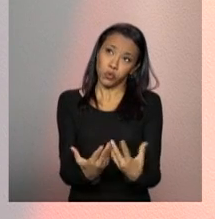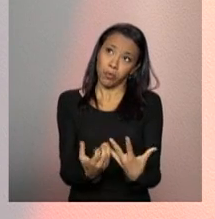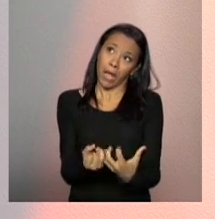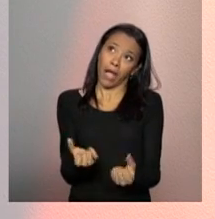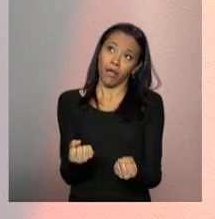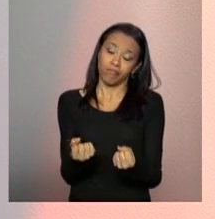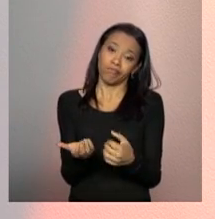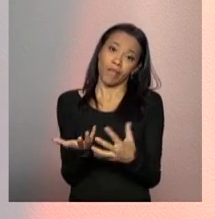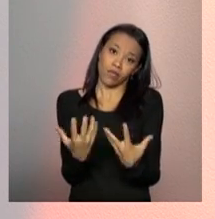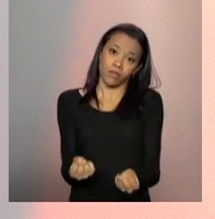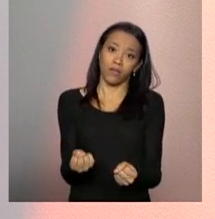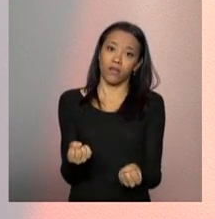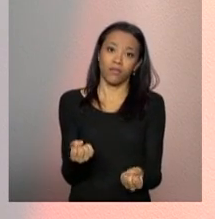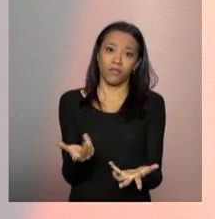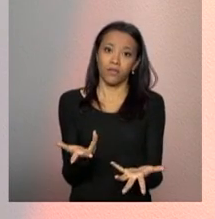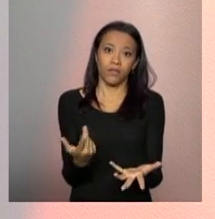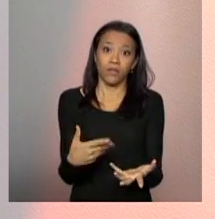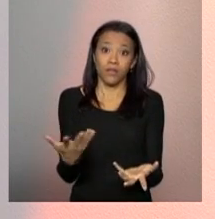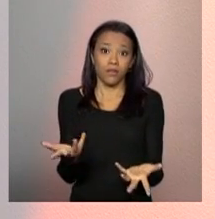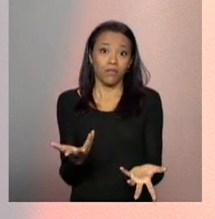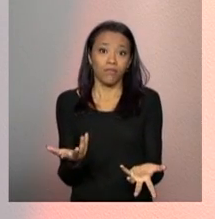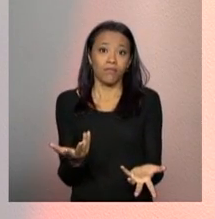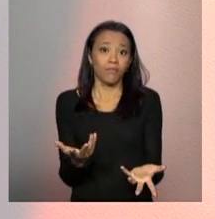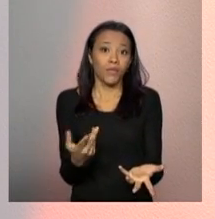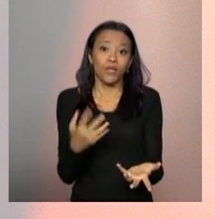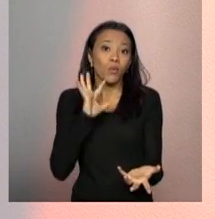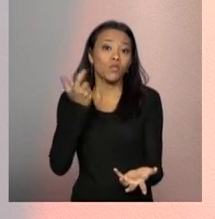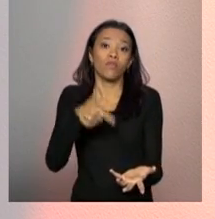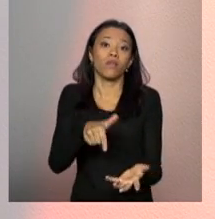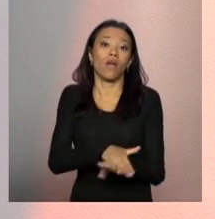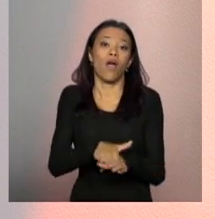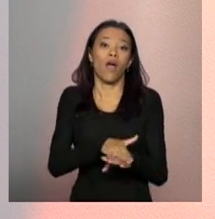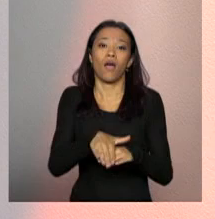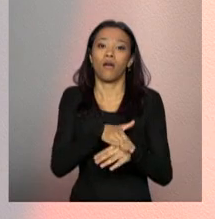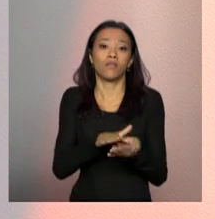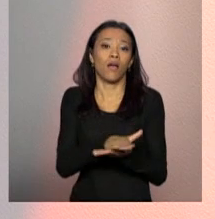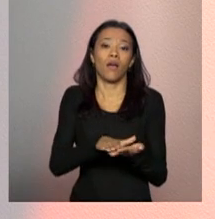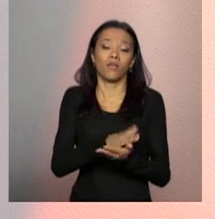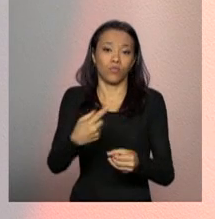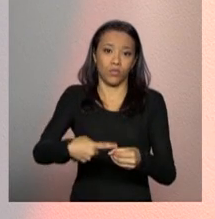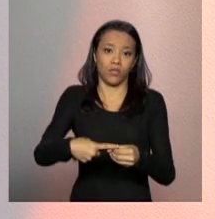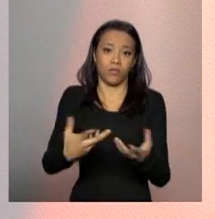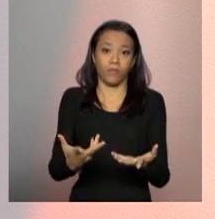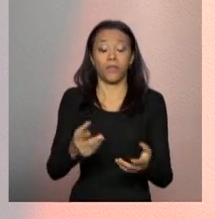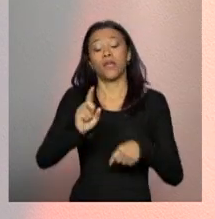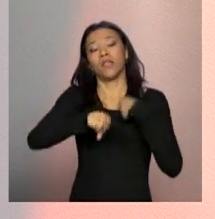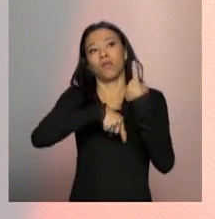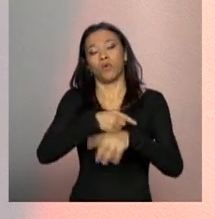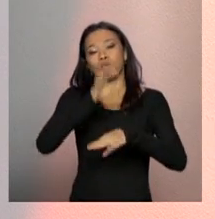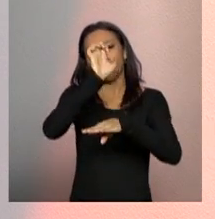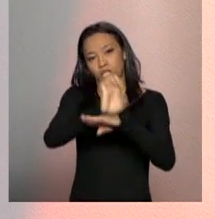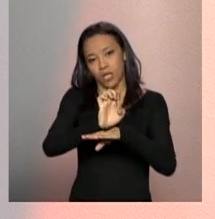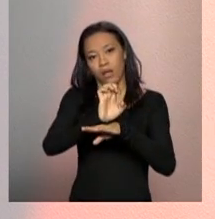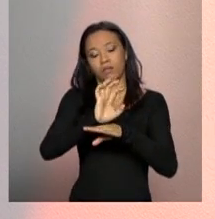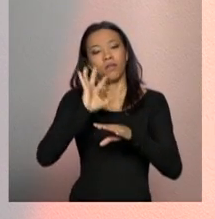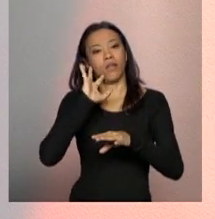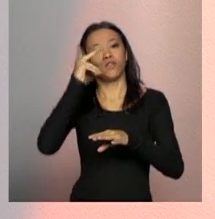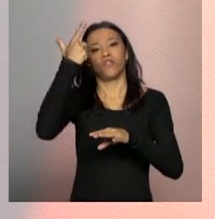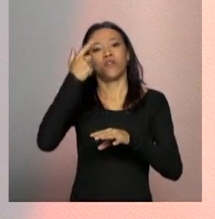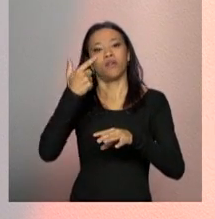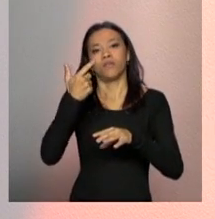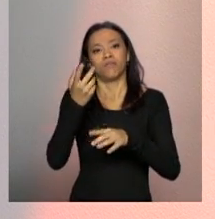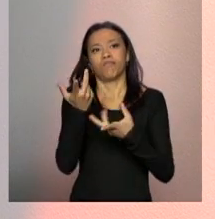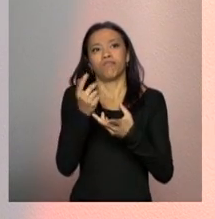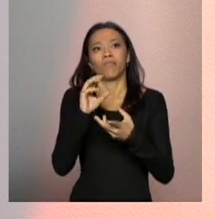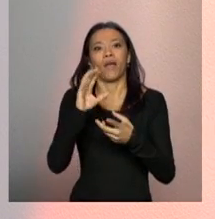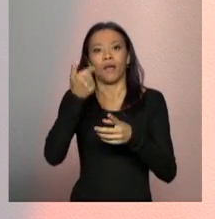mais para os Estados e para a União do que para si próprio. Os Estados, por sua vez, acabavam deliberando mais para a União do que para si próprio. A partir da